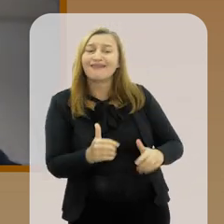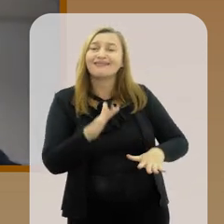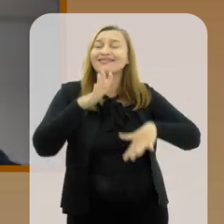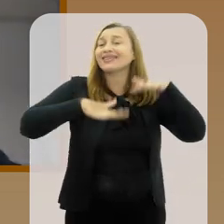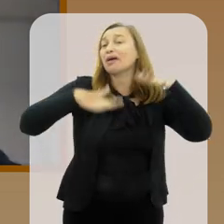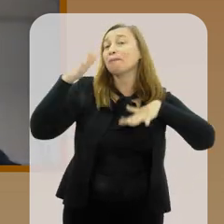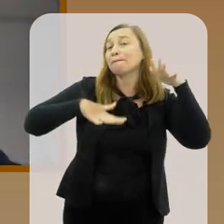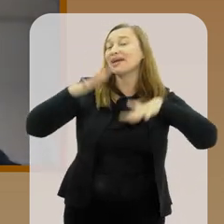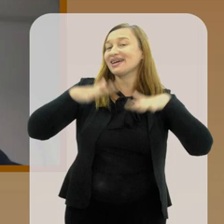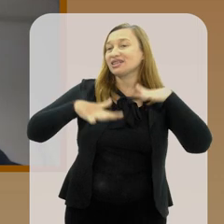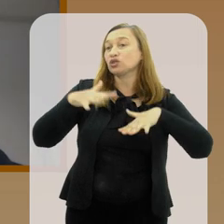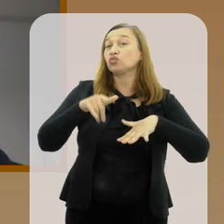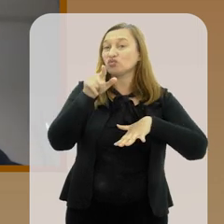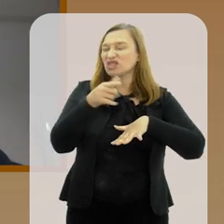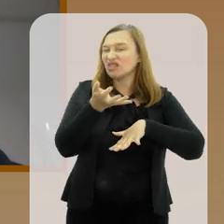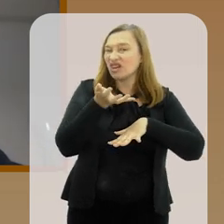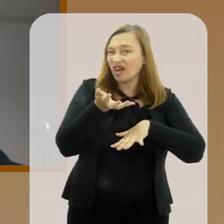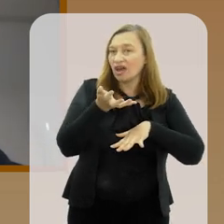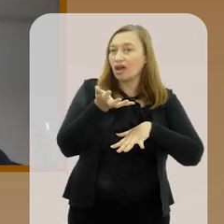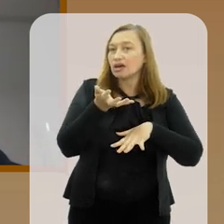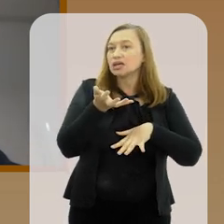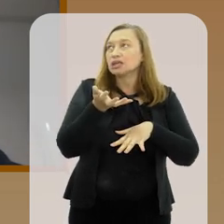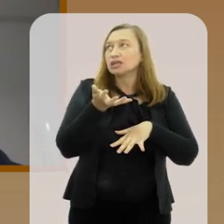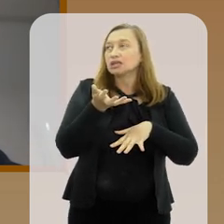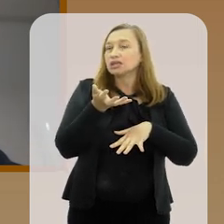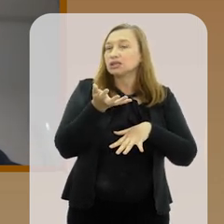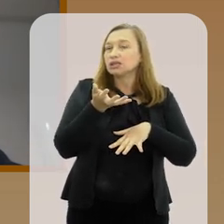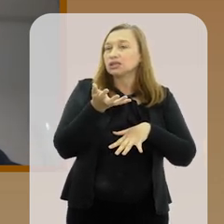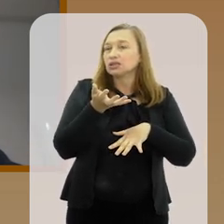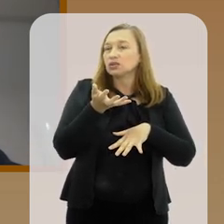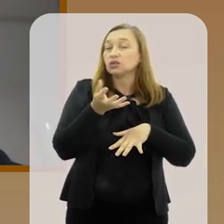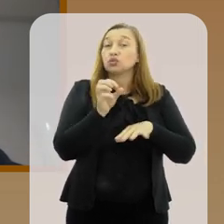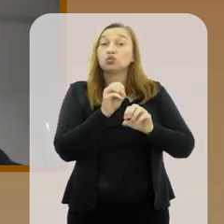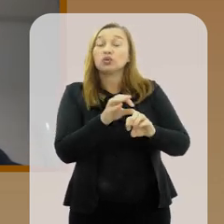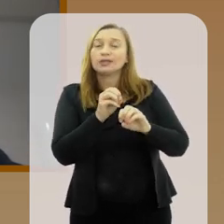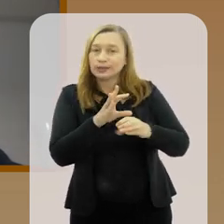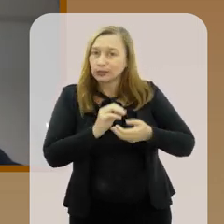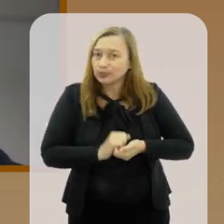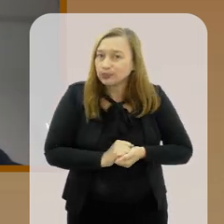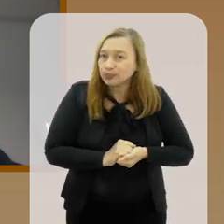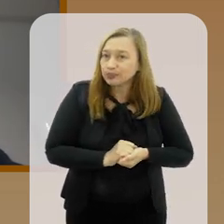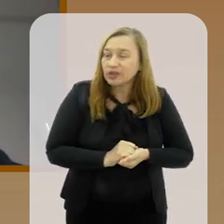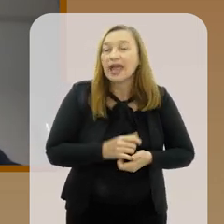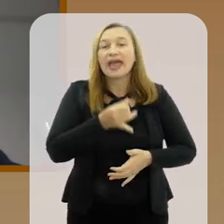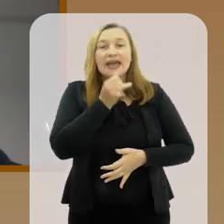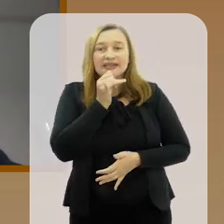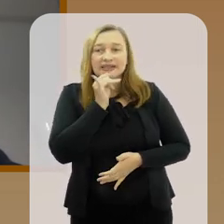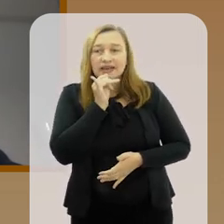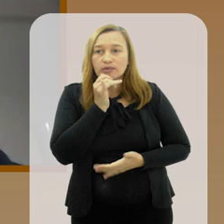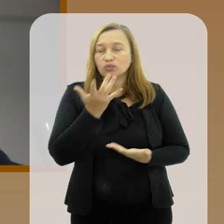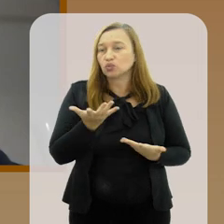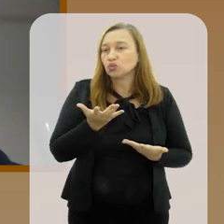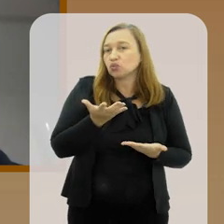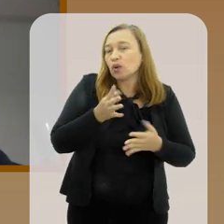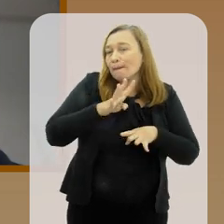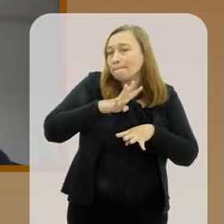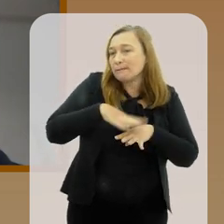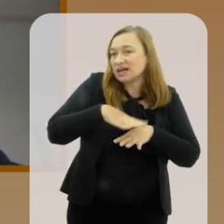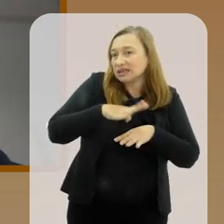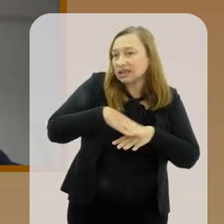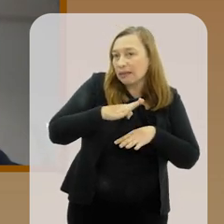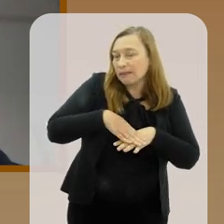avaliar depende do que você quer desse ensino. Por exemplo,